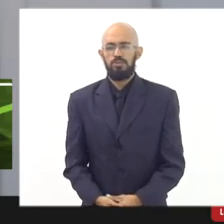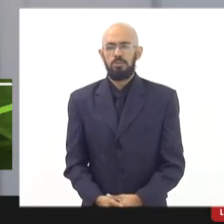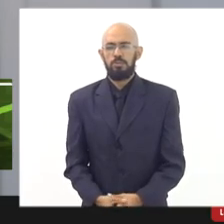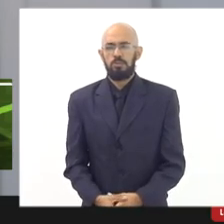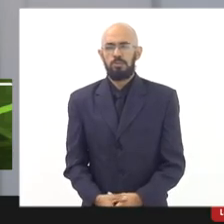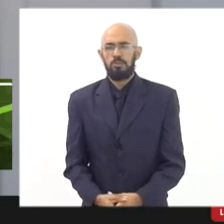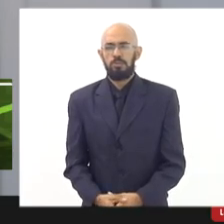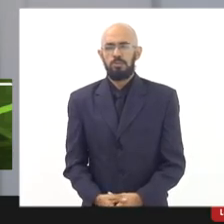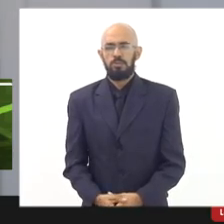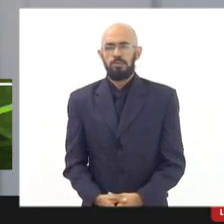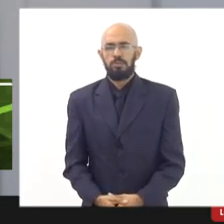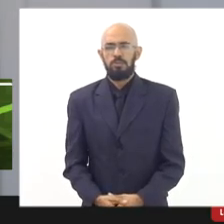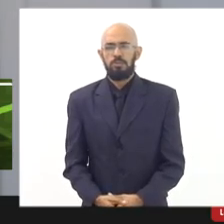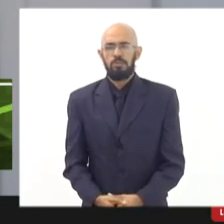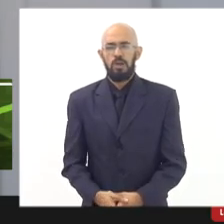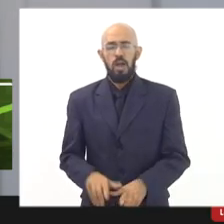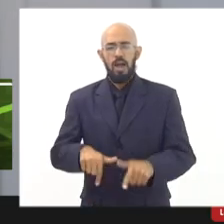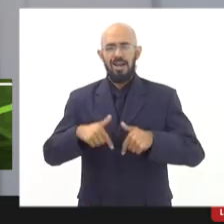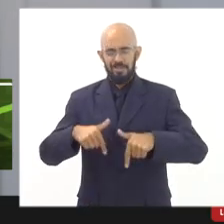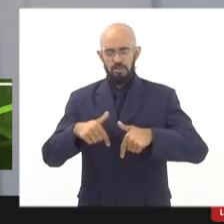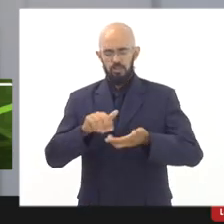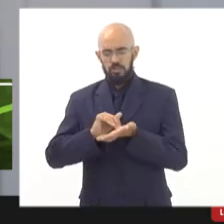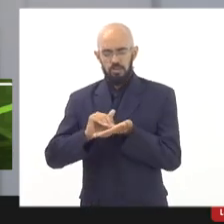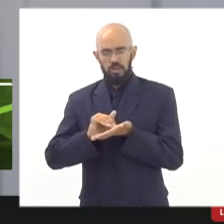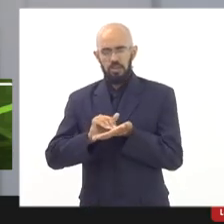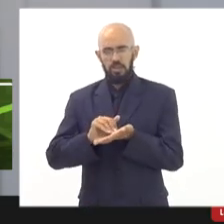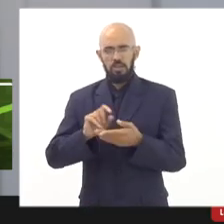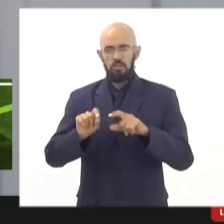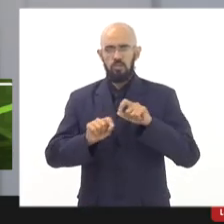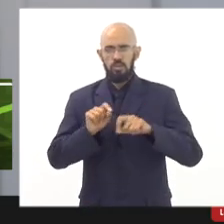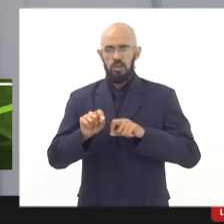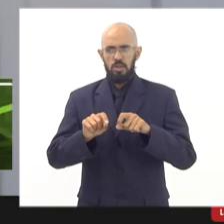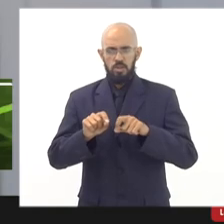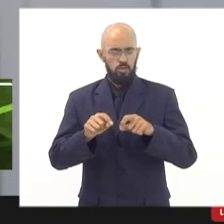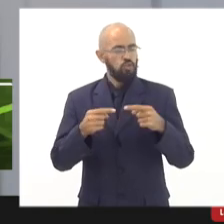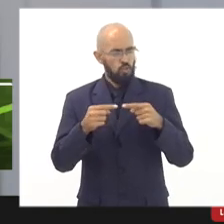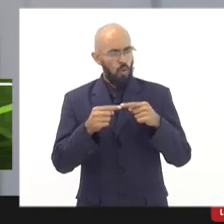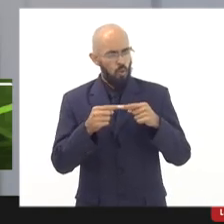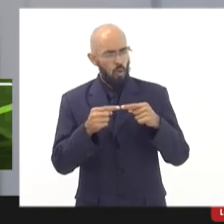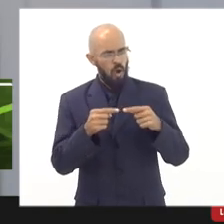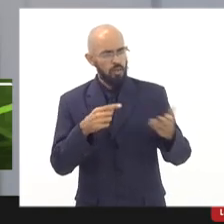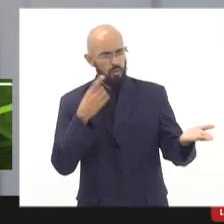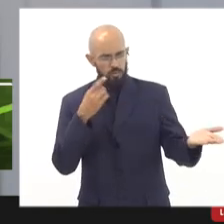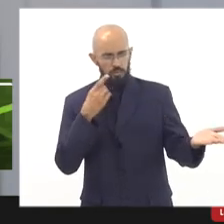qual a ação da Secretaria? Eu concordamos também com a fala do senhor,